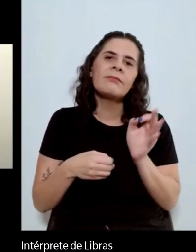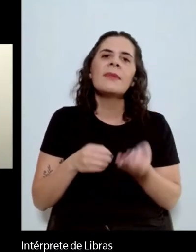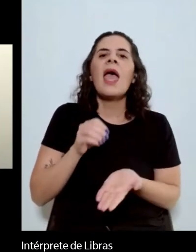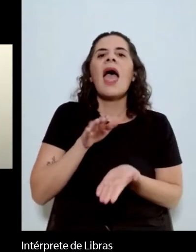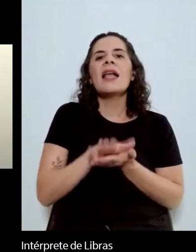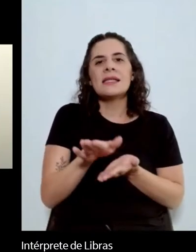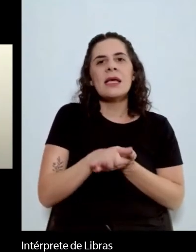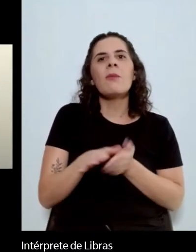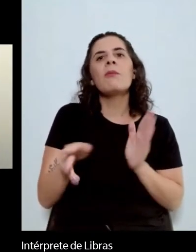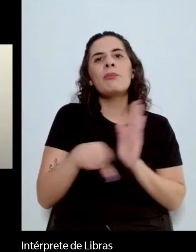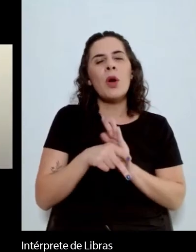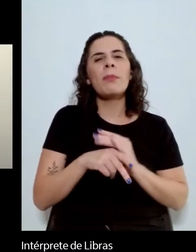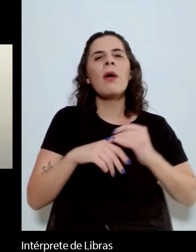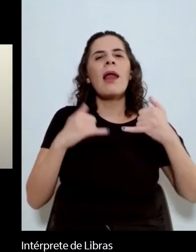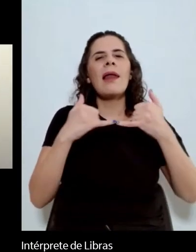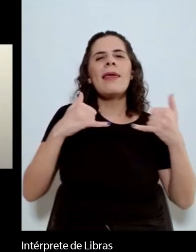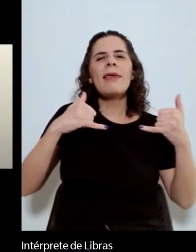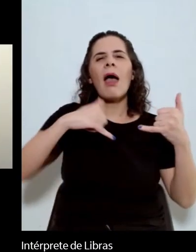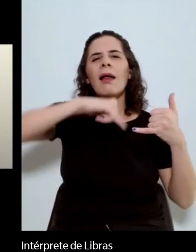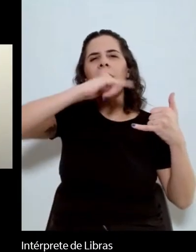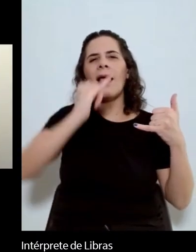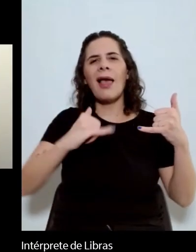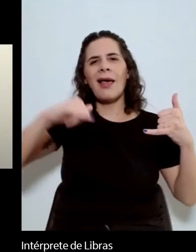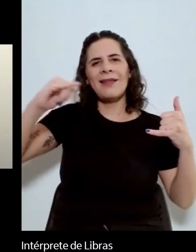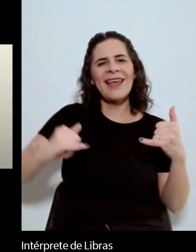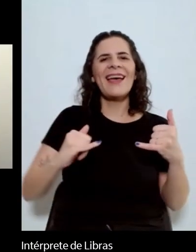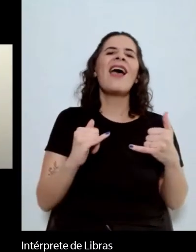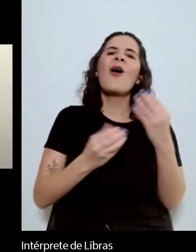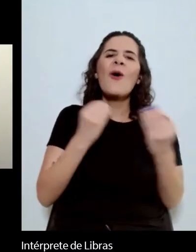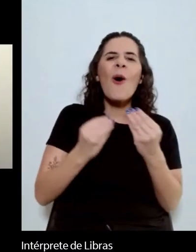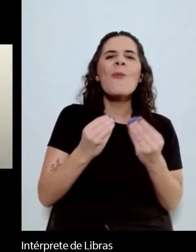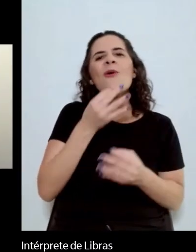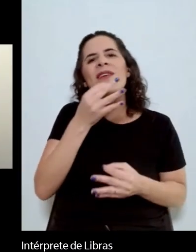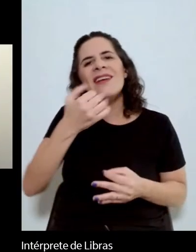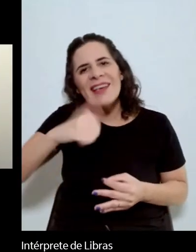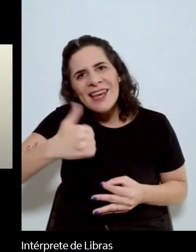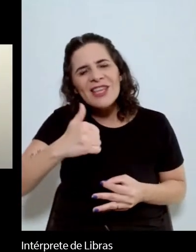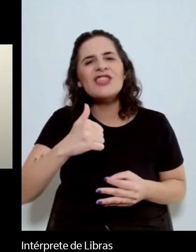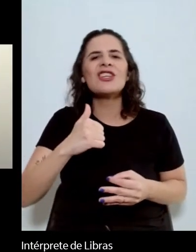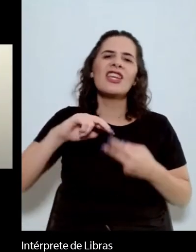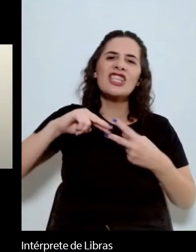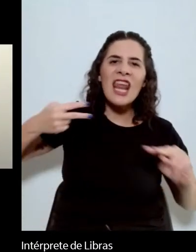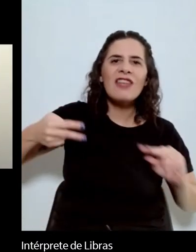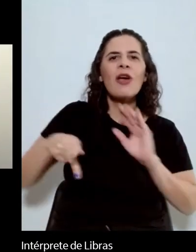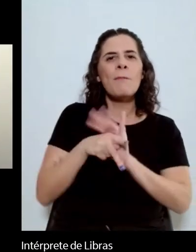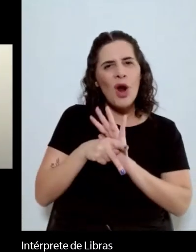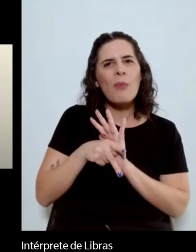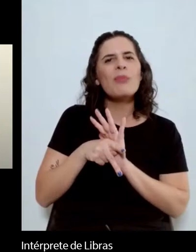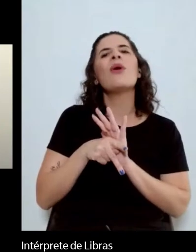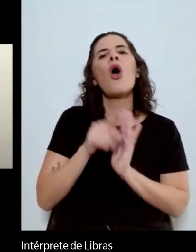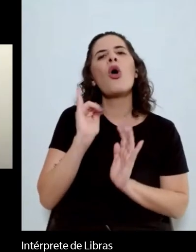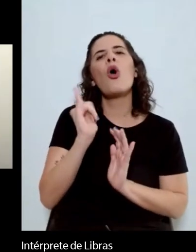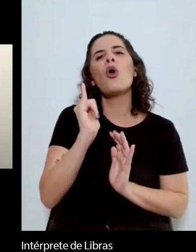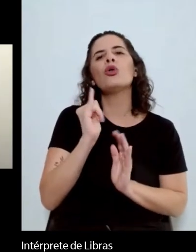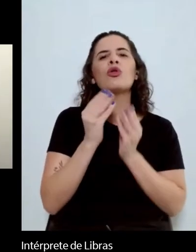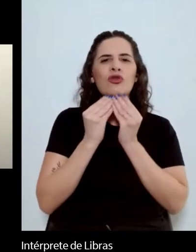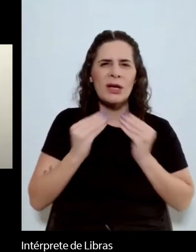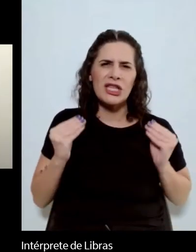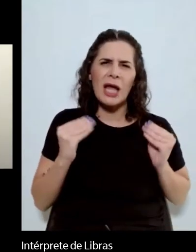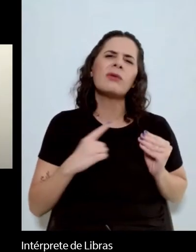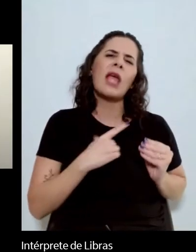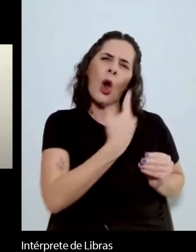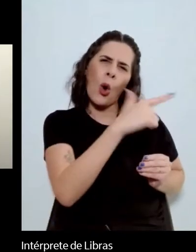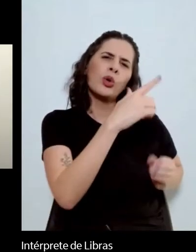e linha curva, que é a edição crítica e genética de um conto Machado de Amo. Ela tem colaboração com outros autores, como por exemplo